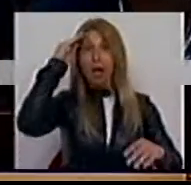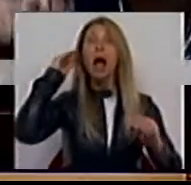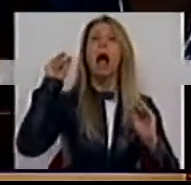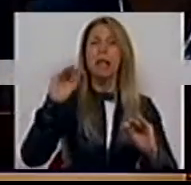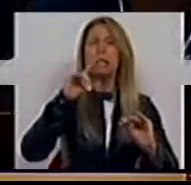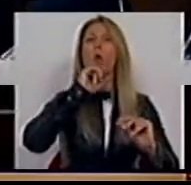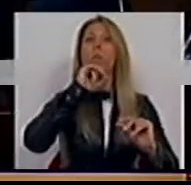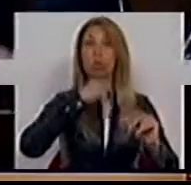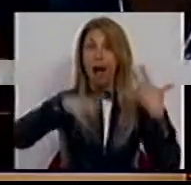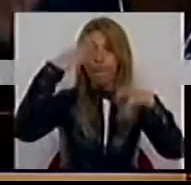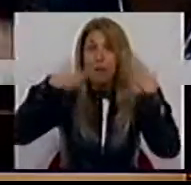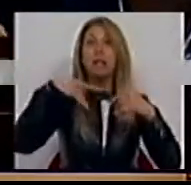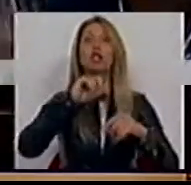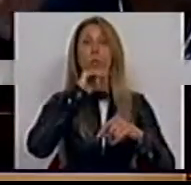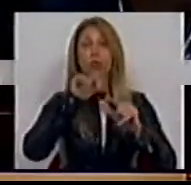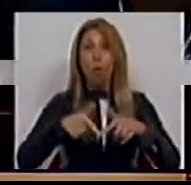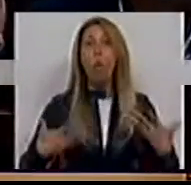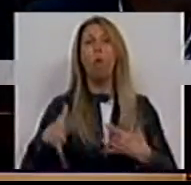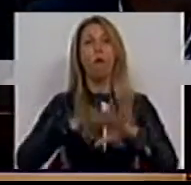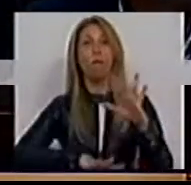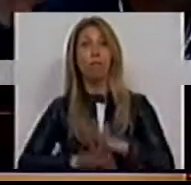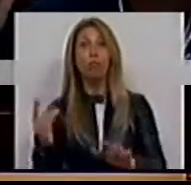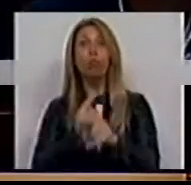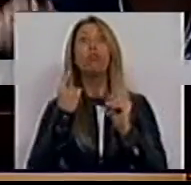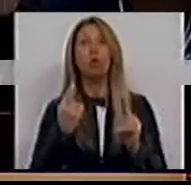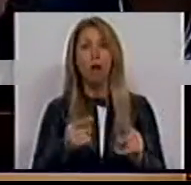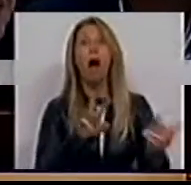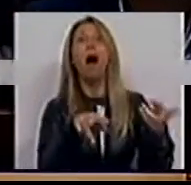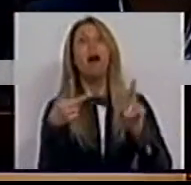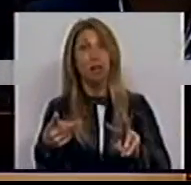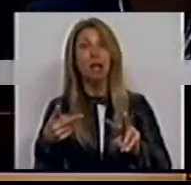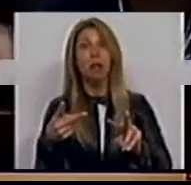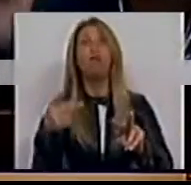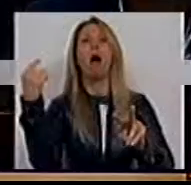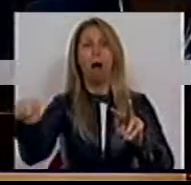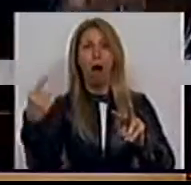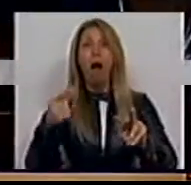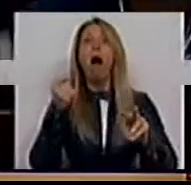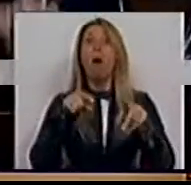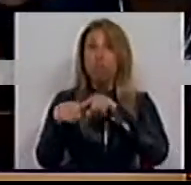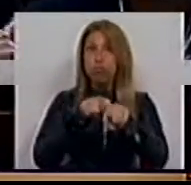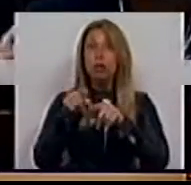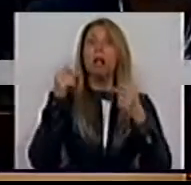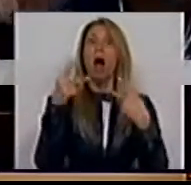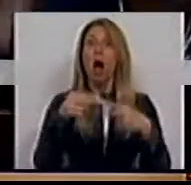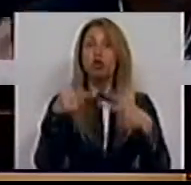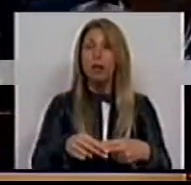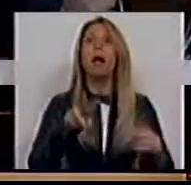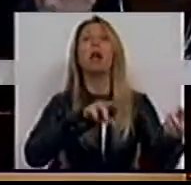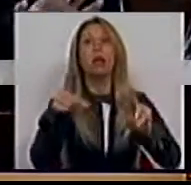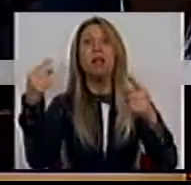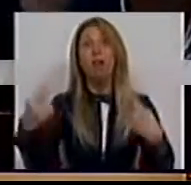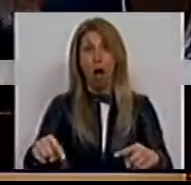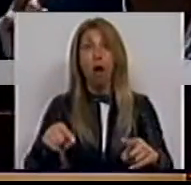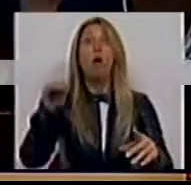possível tirar hoje é que há alternativa à política da austeridade e isso o governo da Grécia está concluir,